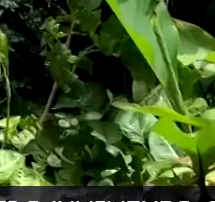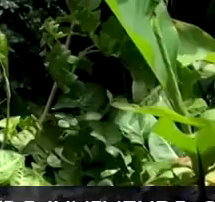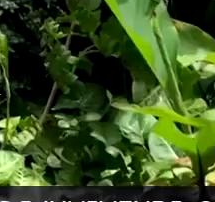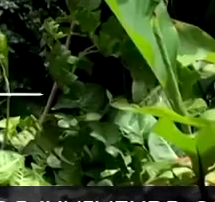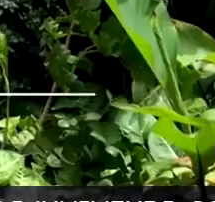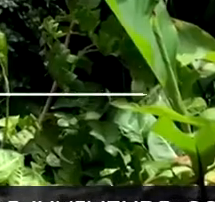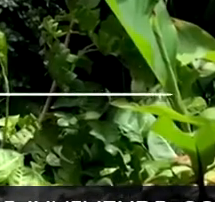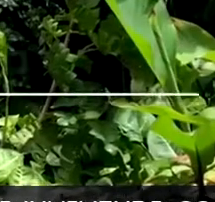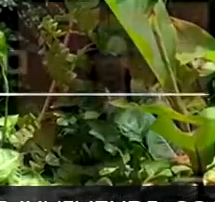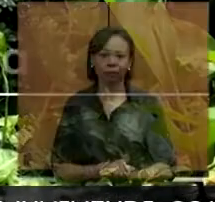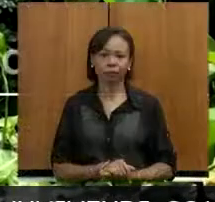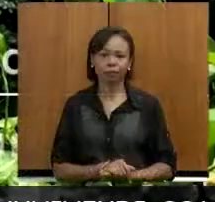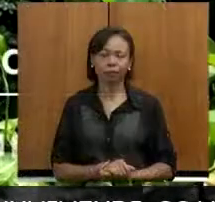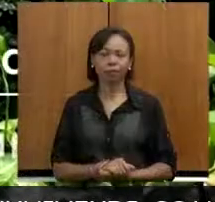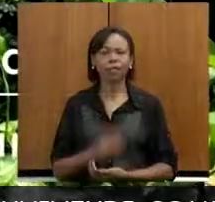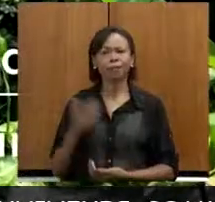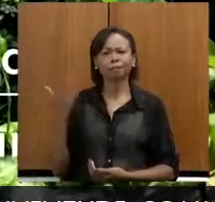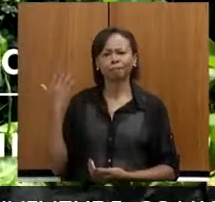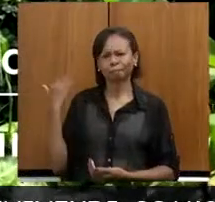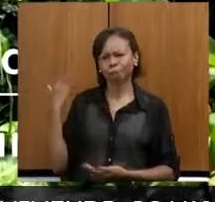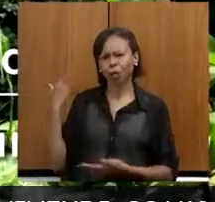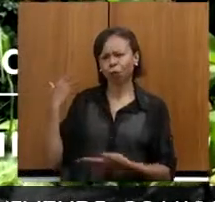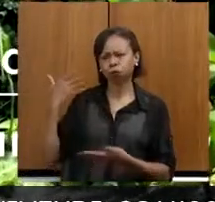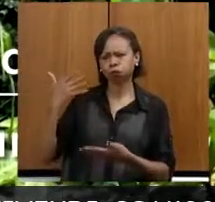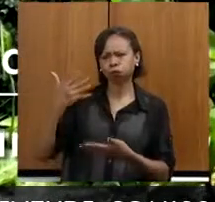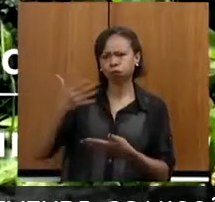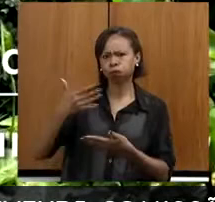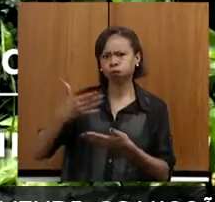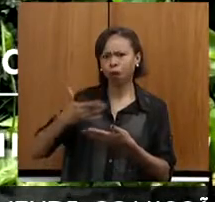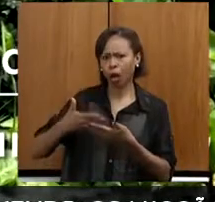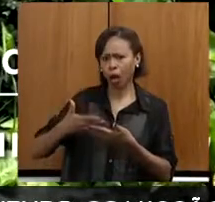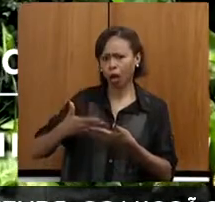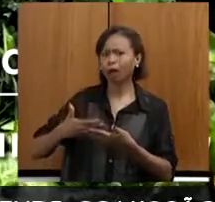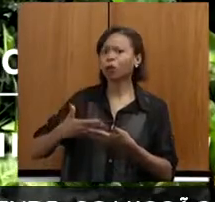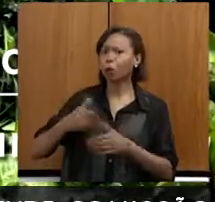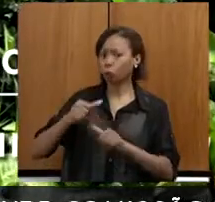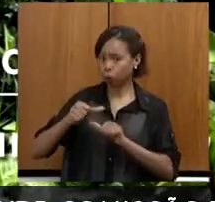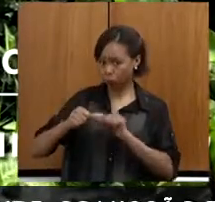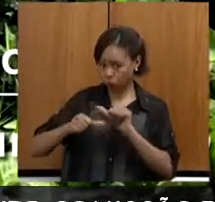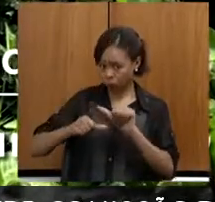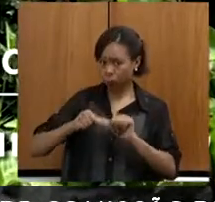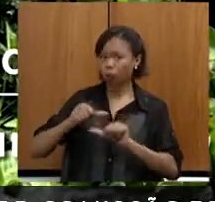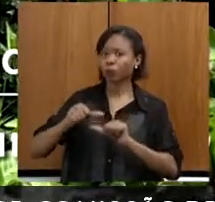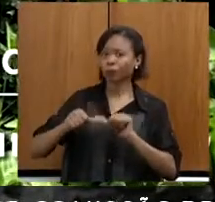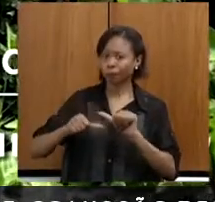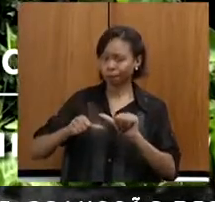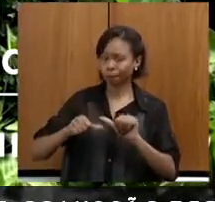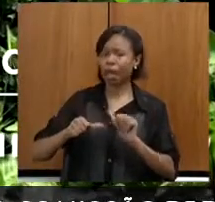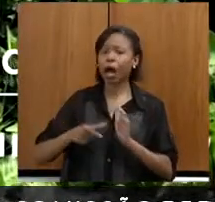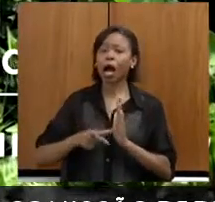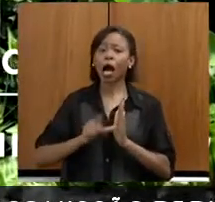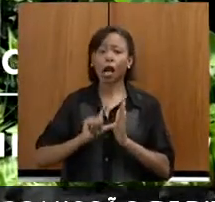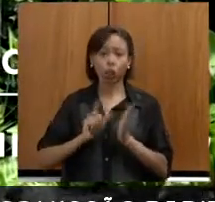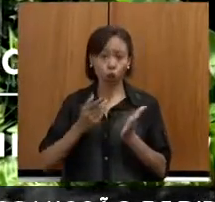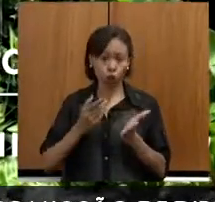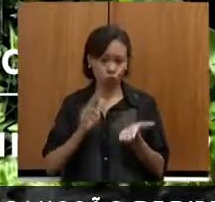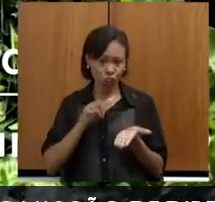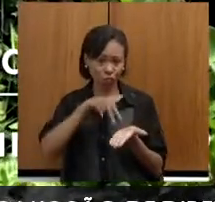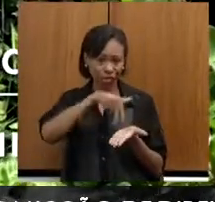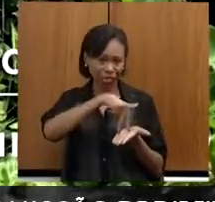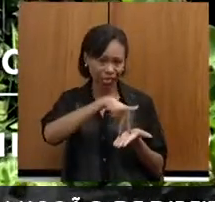Bom, de lá para cá mudou bastante coisa, porque quando eu cheguei para participar desse projeto,